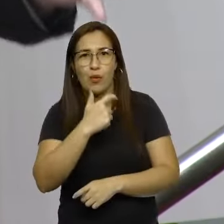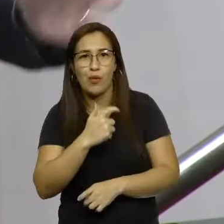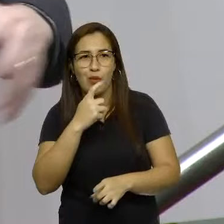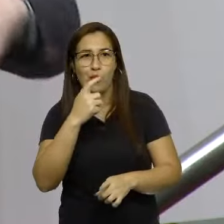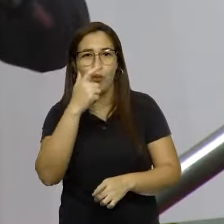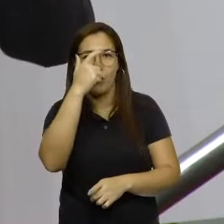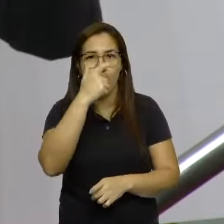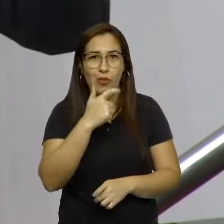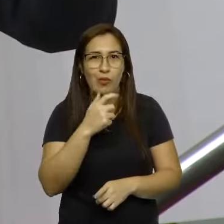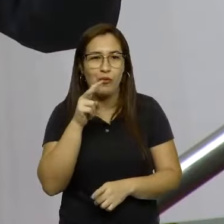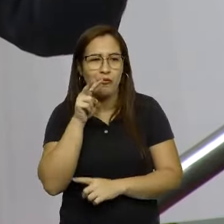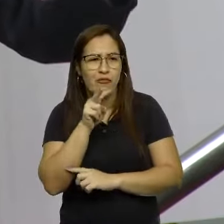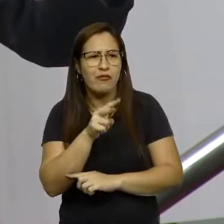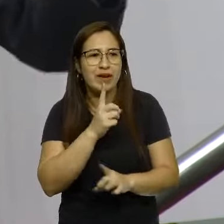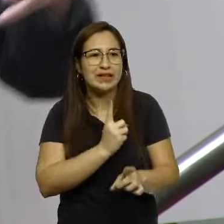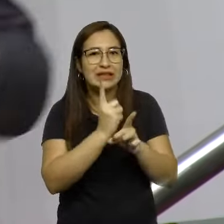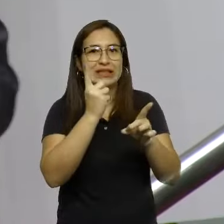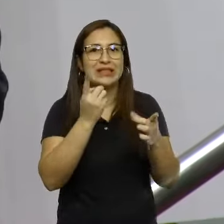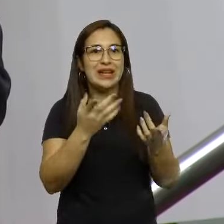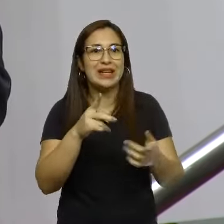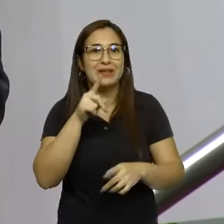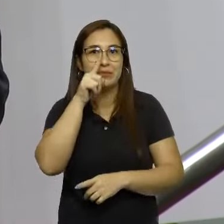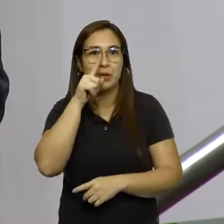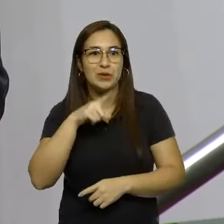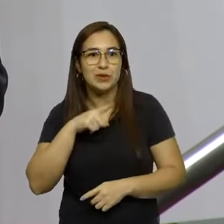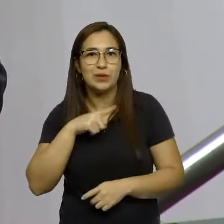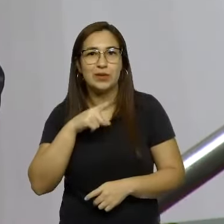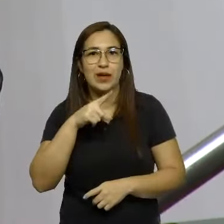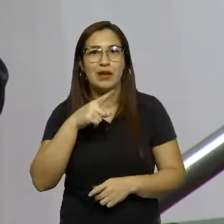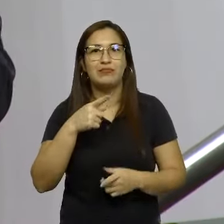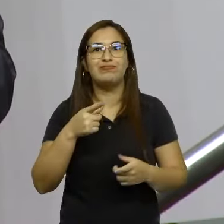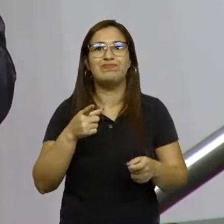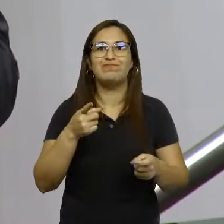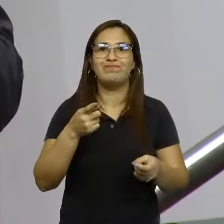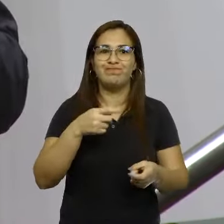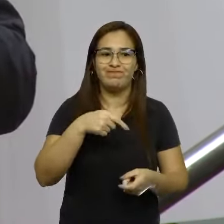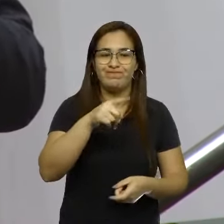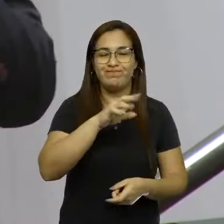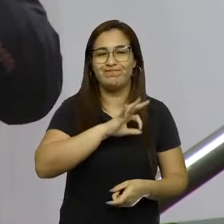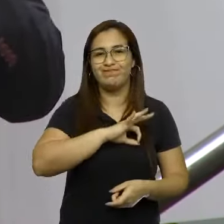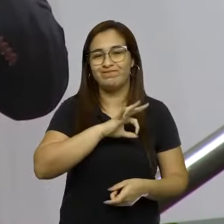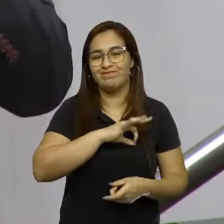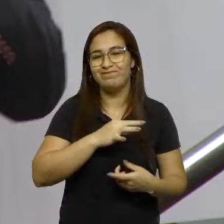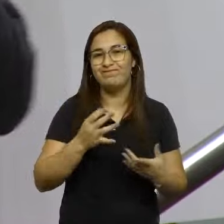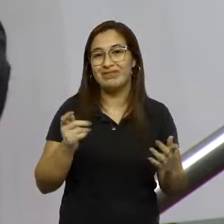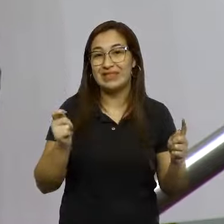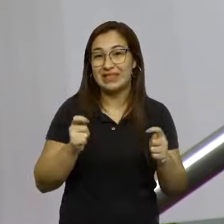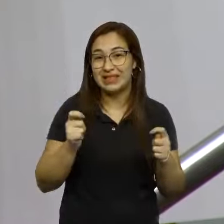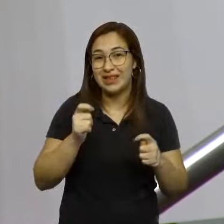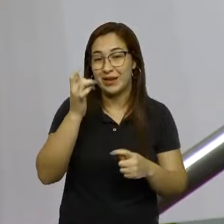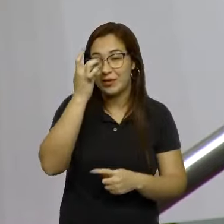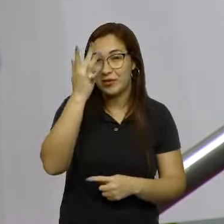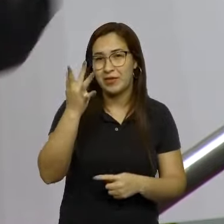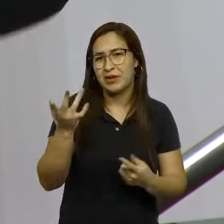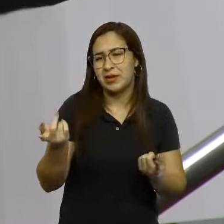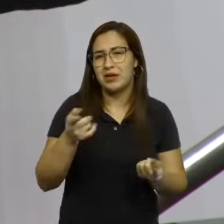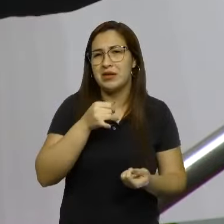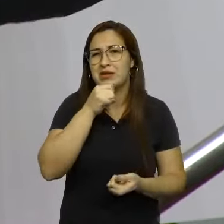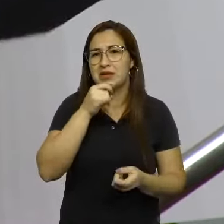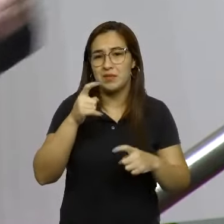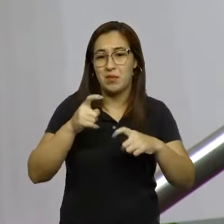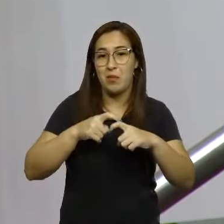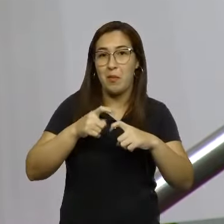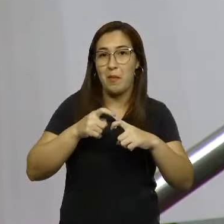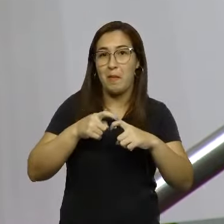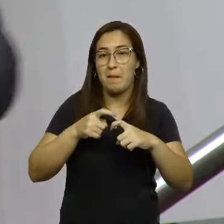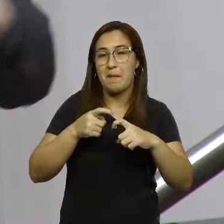periculosidade, que tem um mandato, coisa assim. Então, coisas tremendas. Vai poder-se fazer procedimentos médicos, à distância,